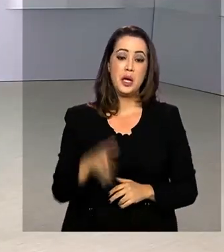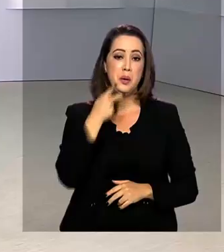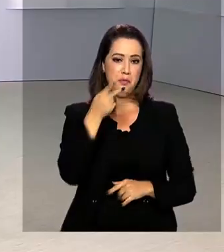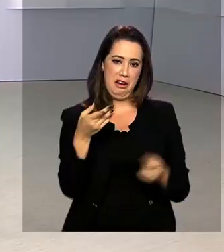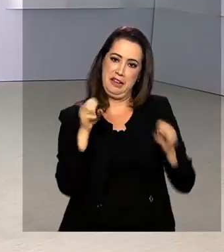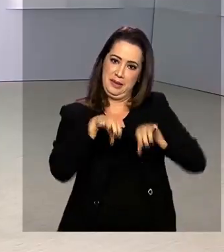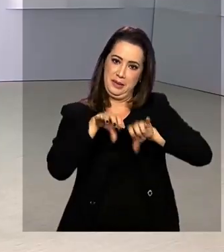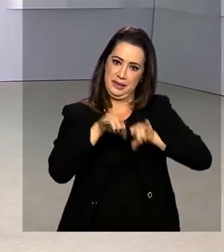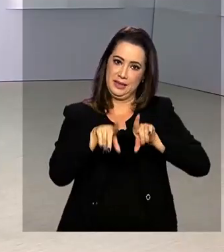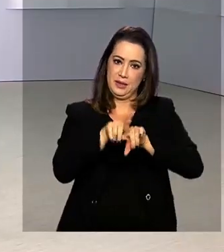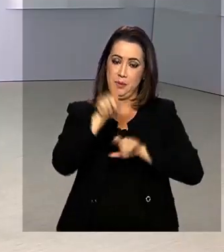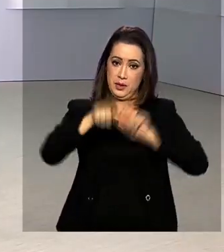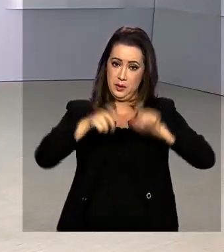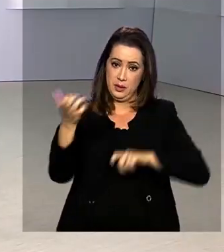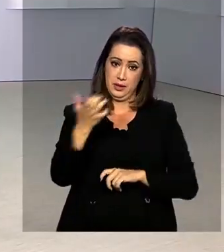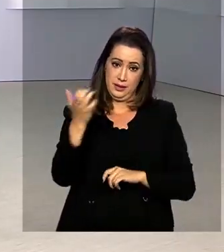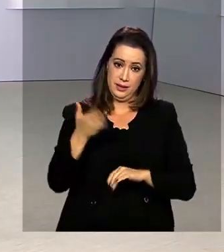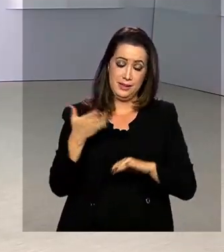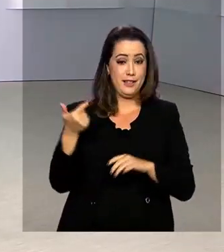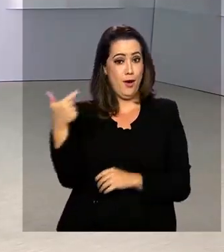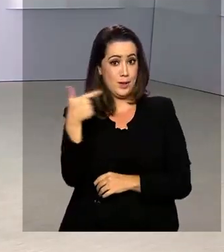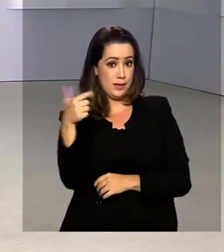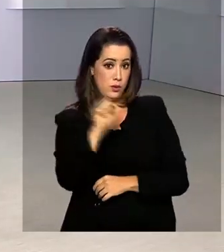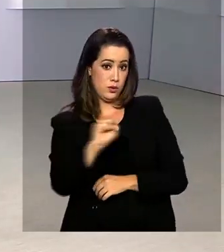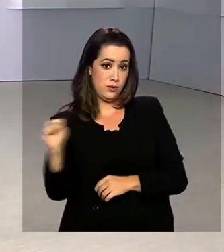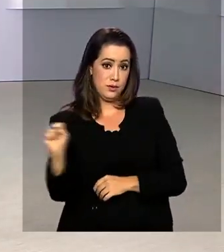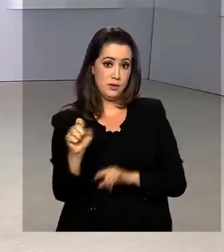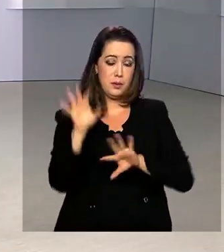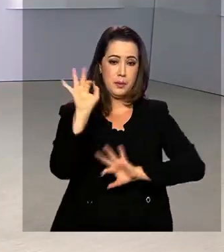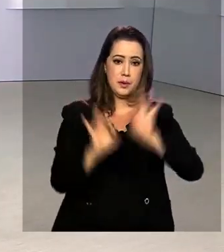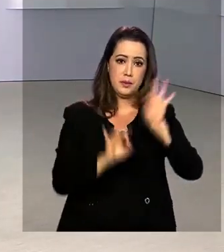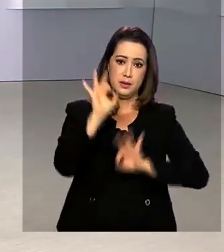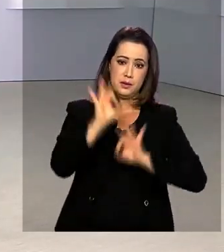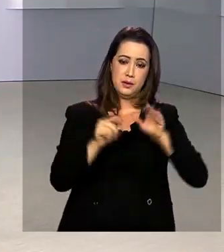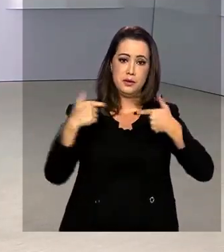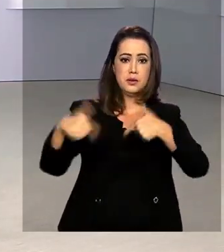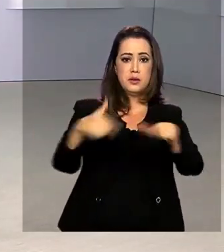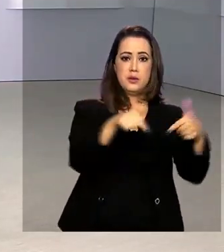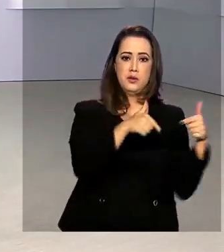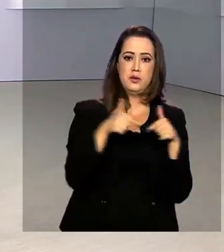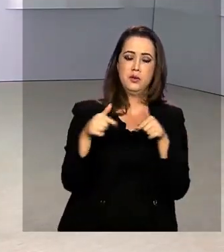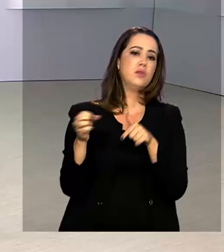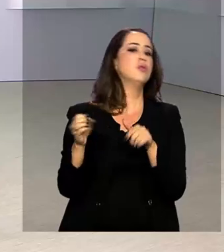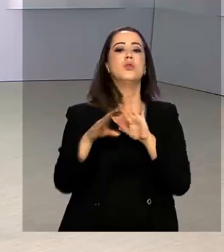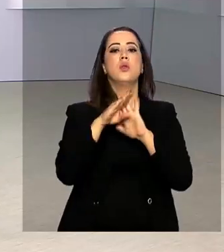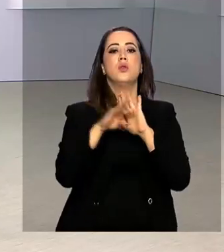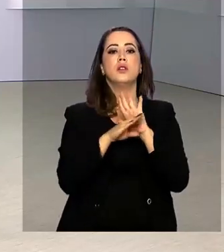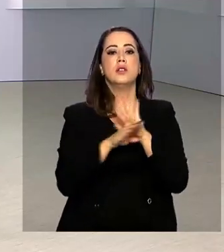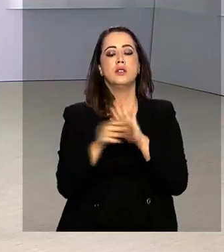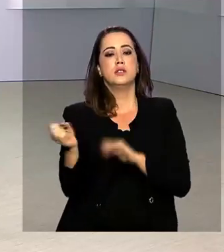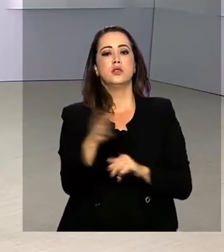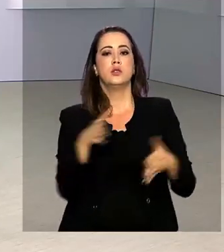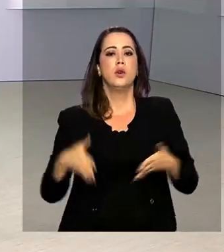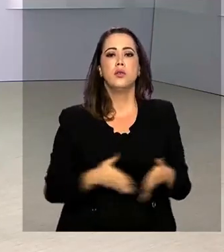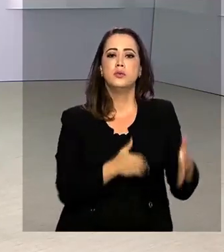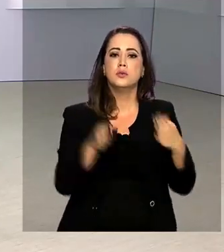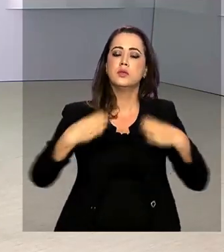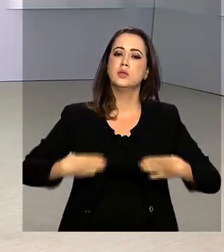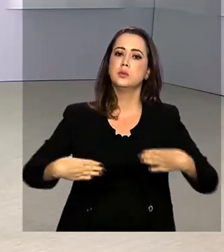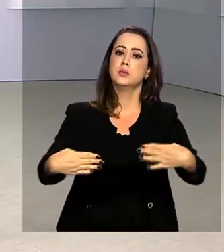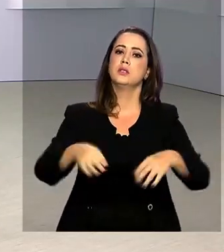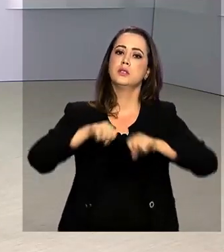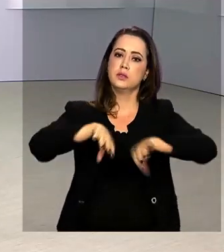falar em educação, quem quer aproveitar o segundo semestre para se preparar para o mercado de trabalho? O programa Novos Caminhos, do